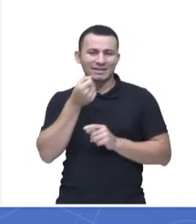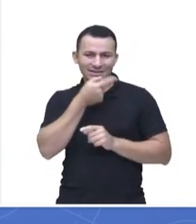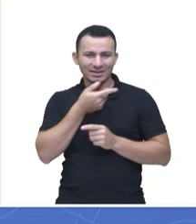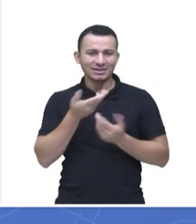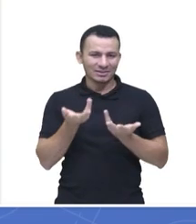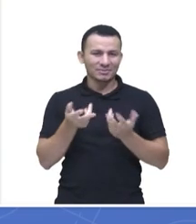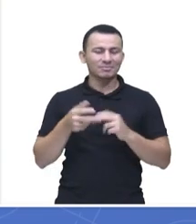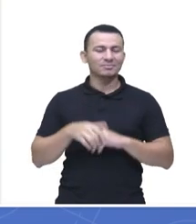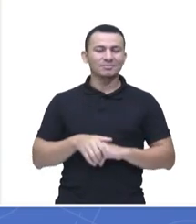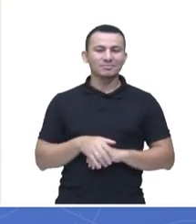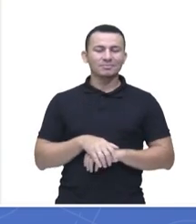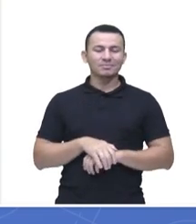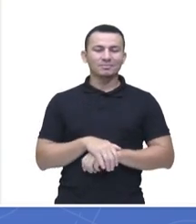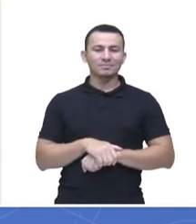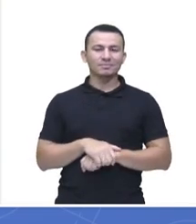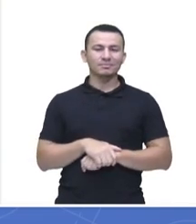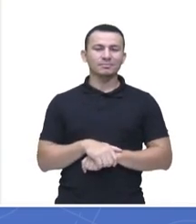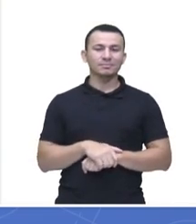esses nomes, tá bom?